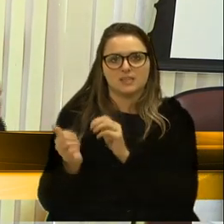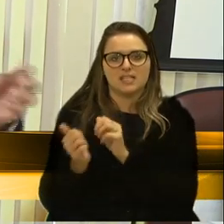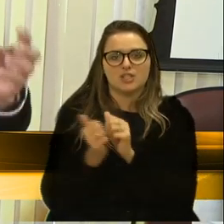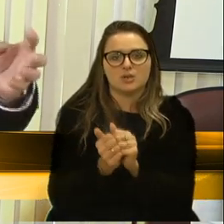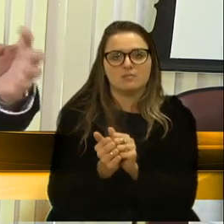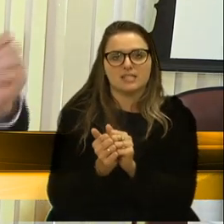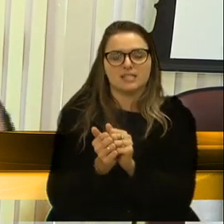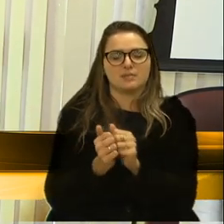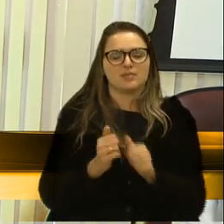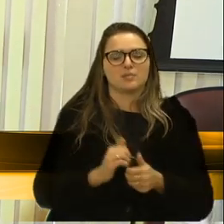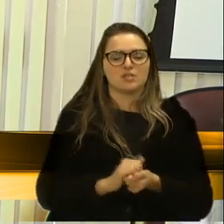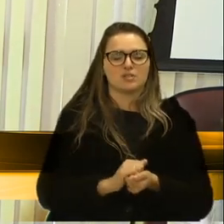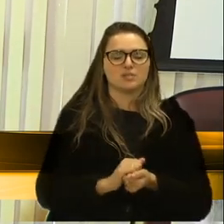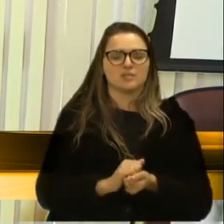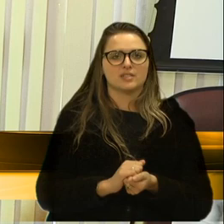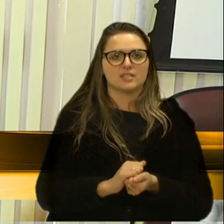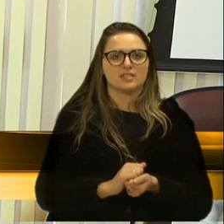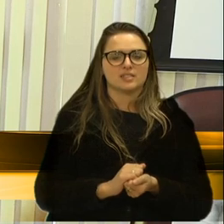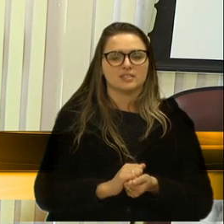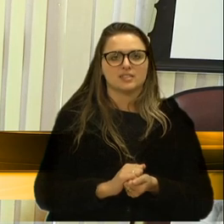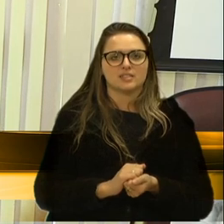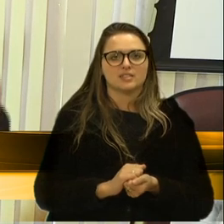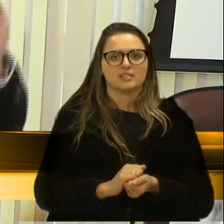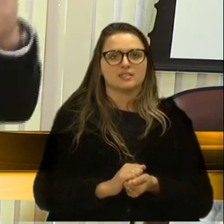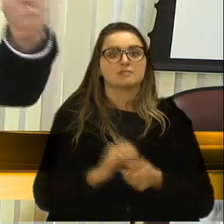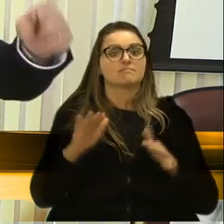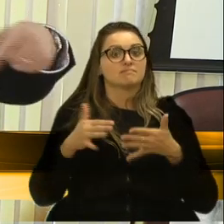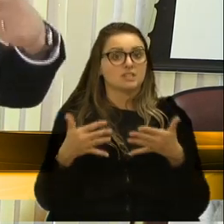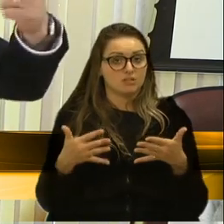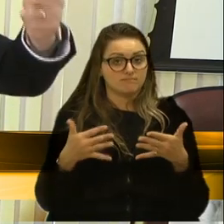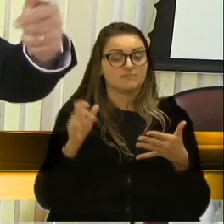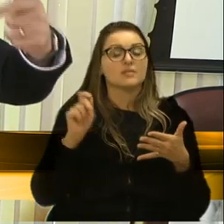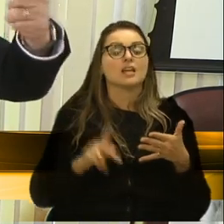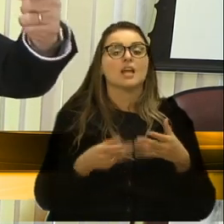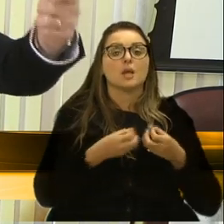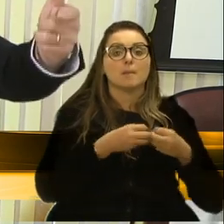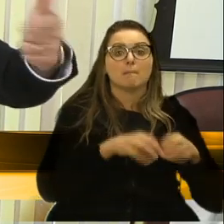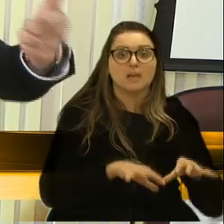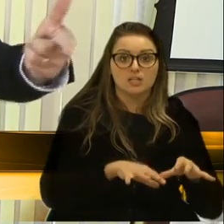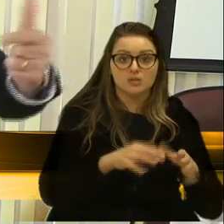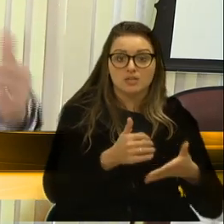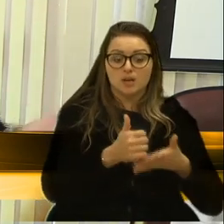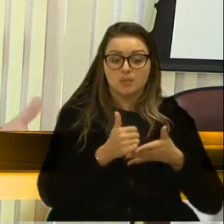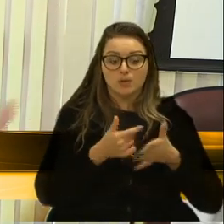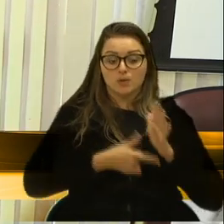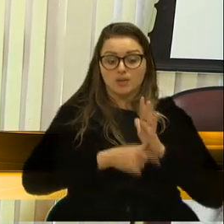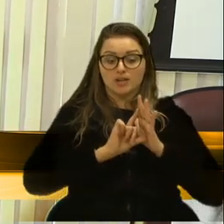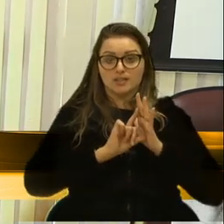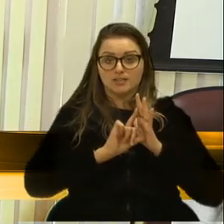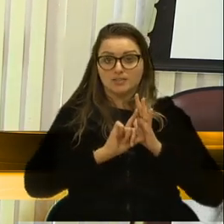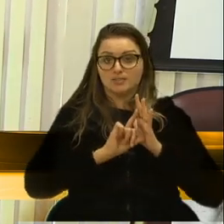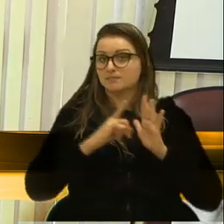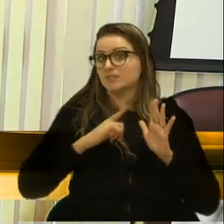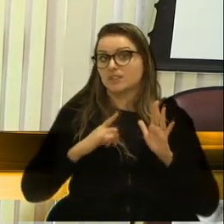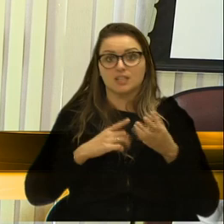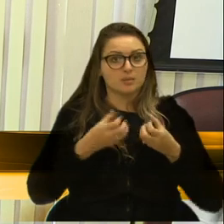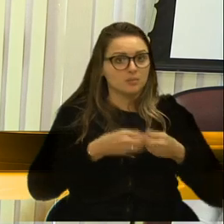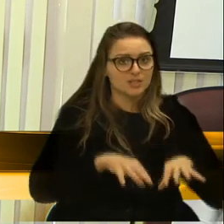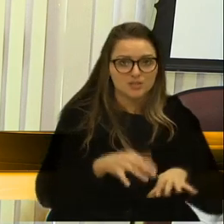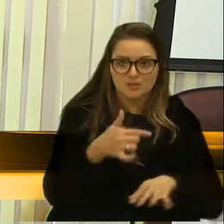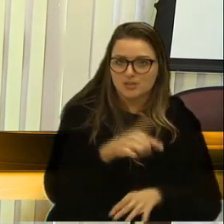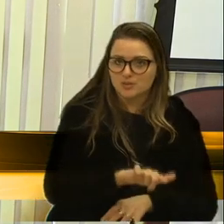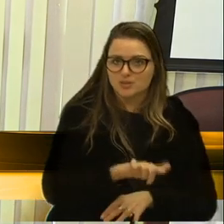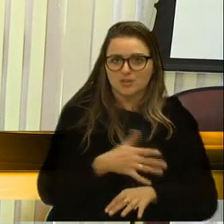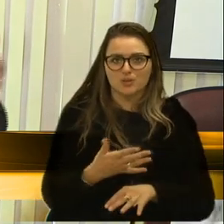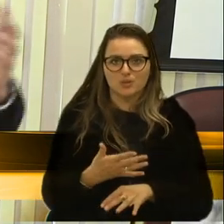abertas com as entidades. Enfim, quem foi prejudicado e contribuiu antes vai ser de novo prejudicado. Então,